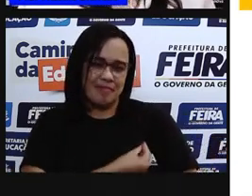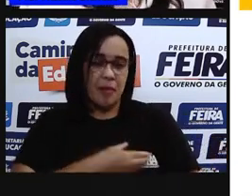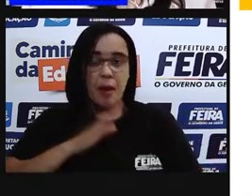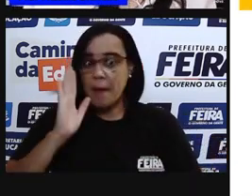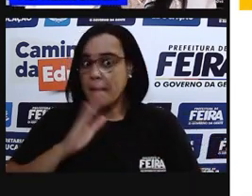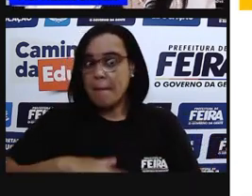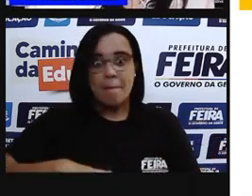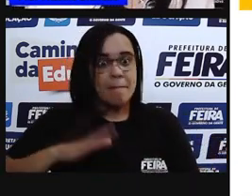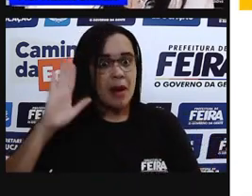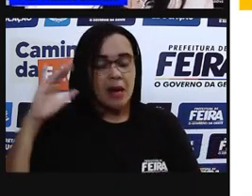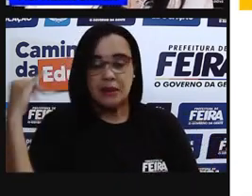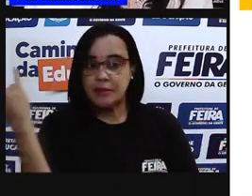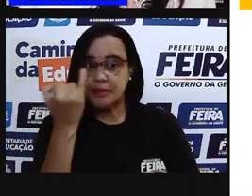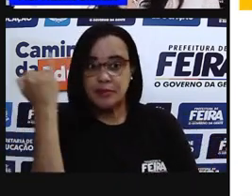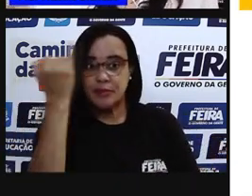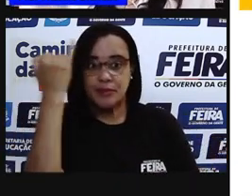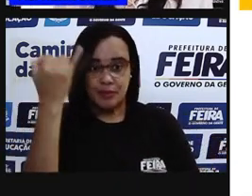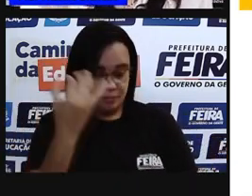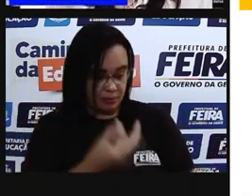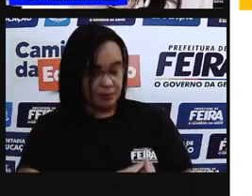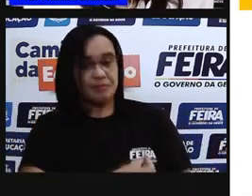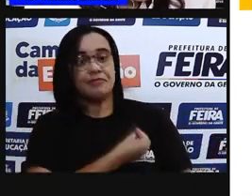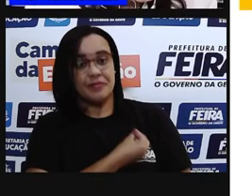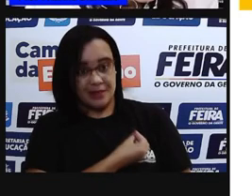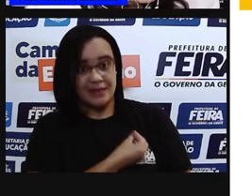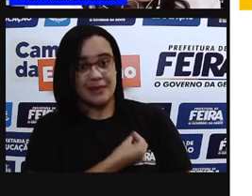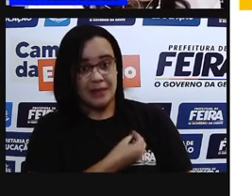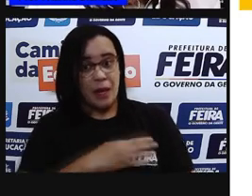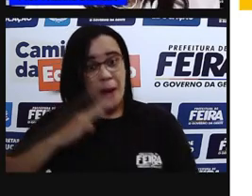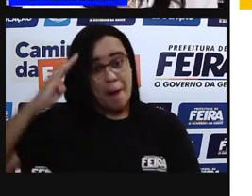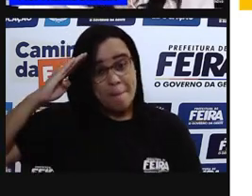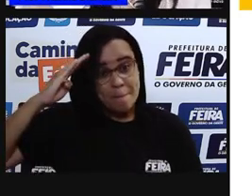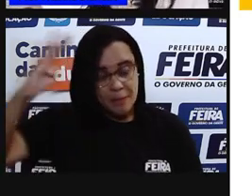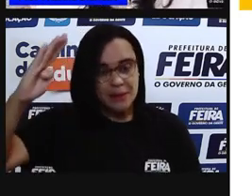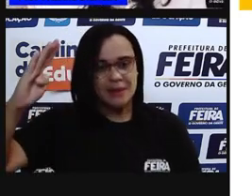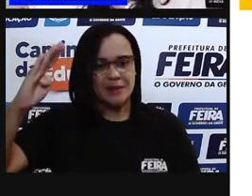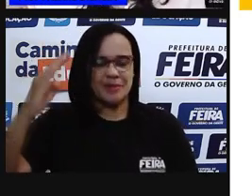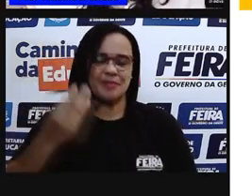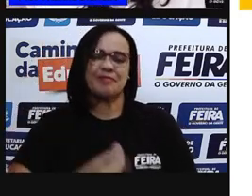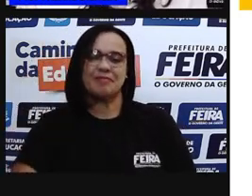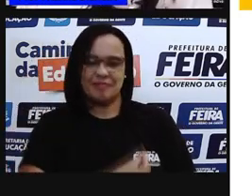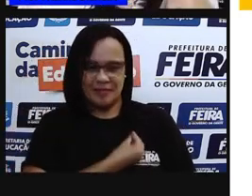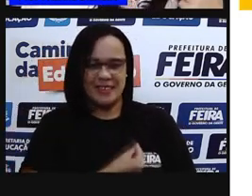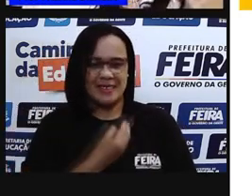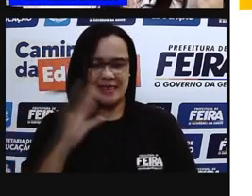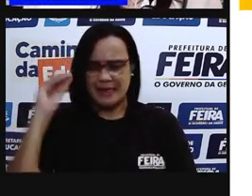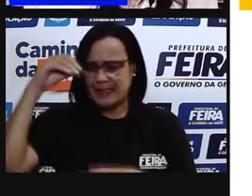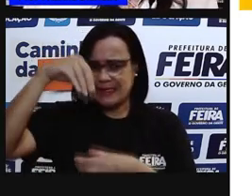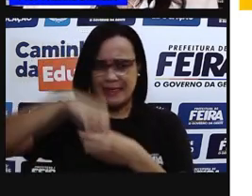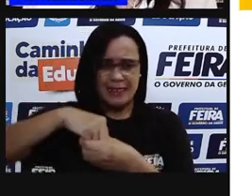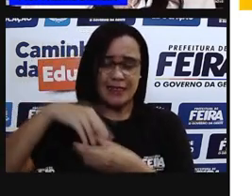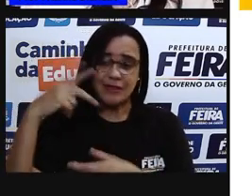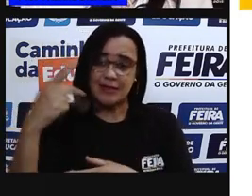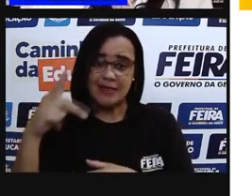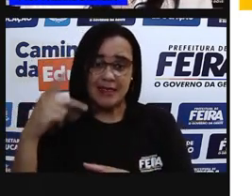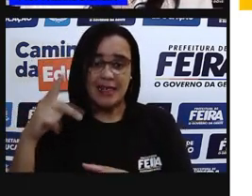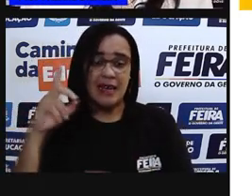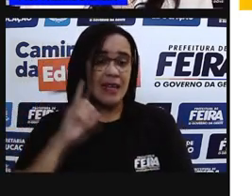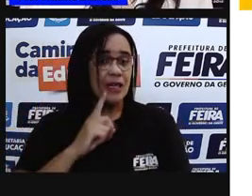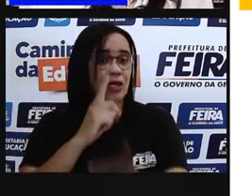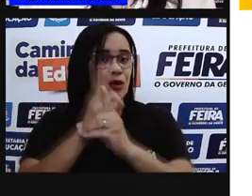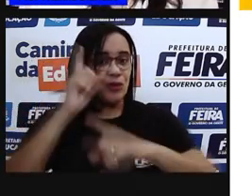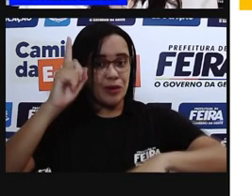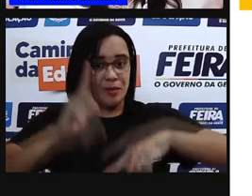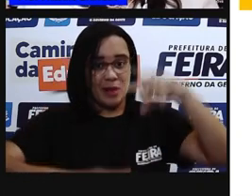para a vida. E é nessa célula que a gente vai encontrar o que? O nosso material gelético.